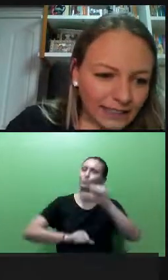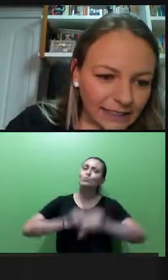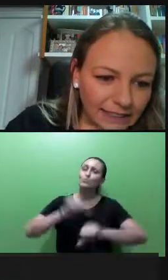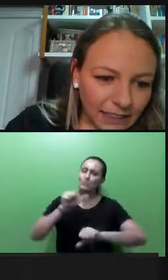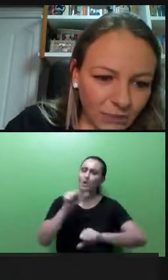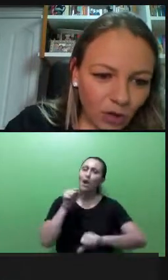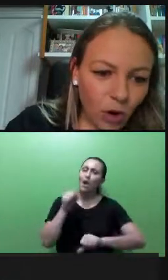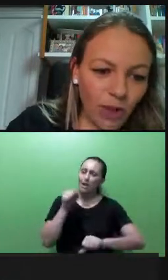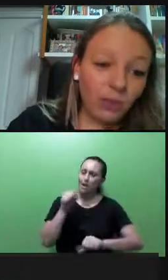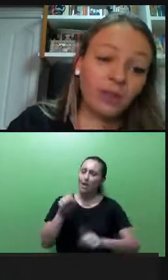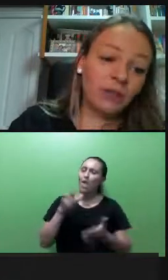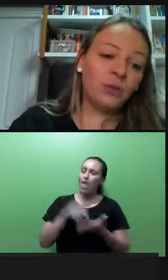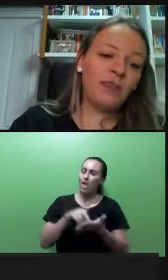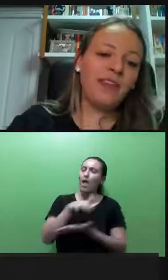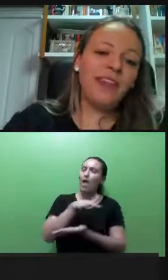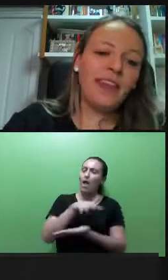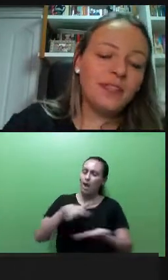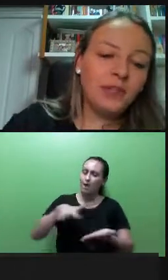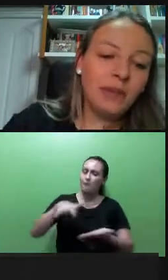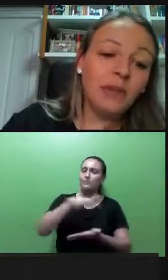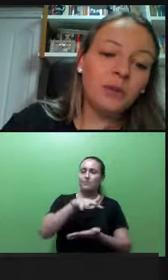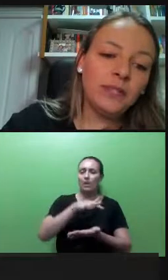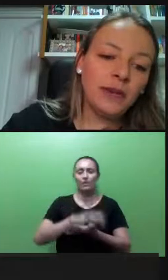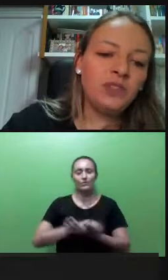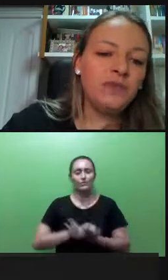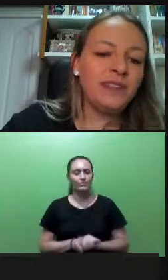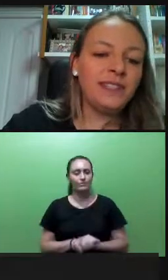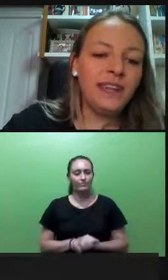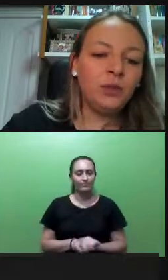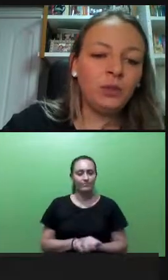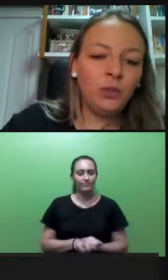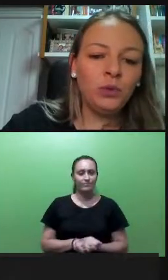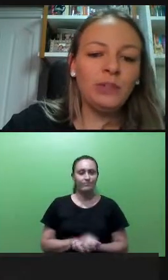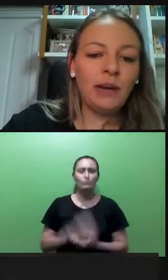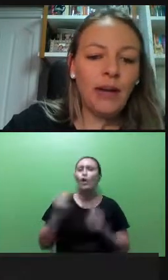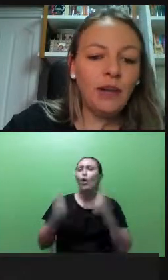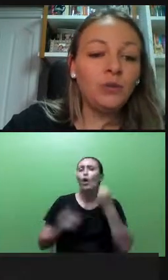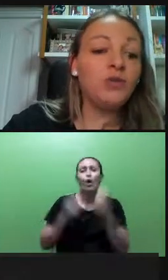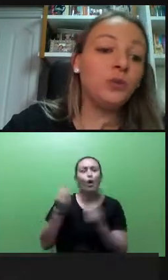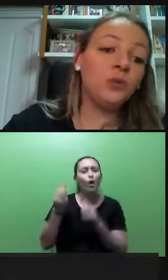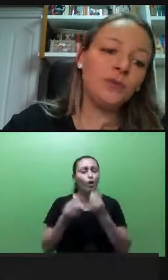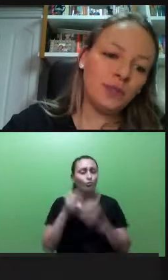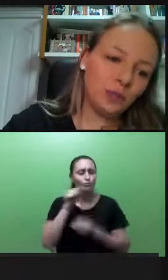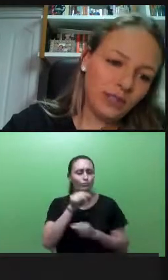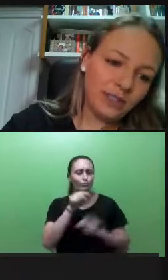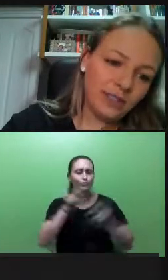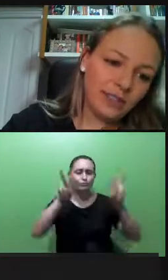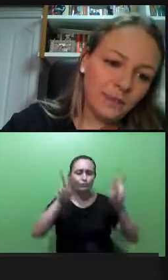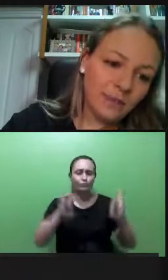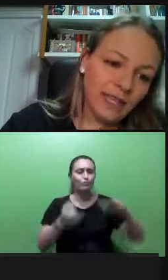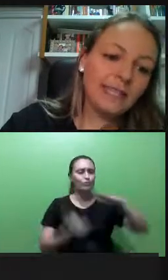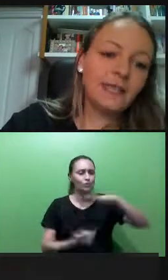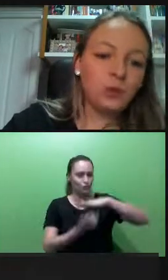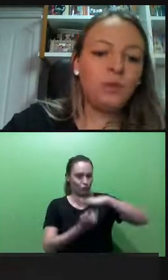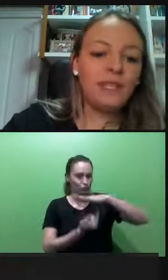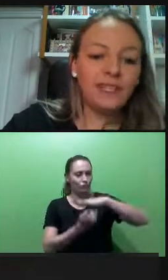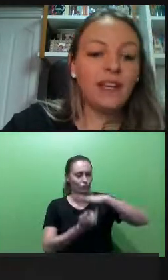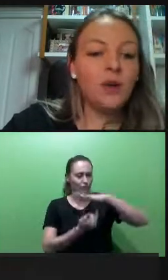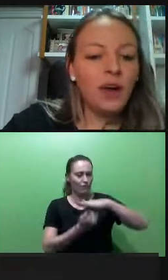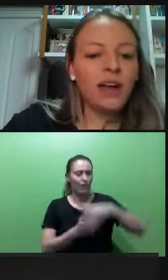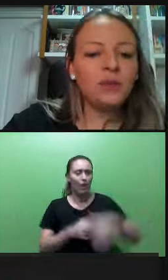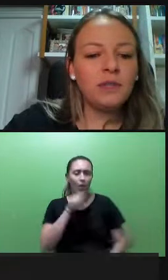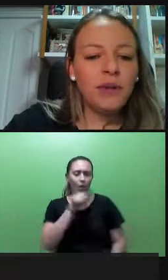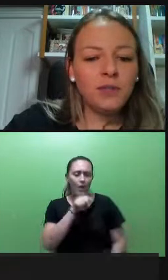A Ana. Como é abordado no IFRS o tema inclusão e diversidade no mundo do trabalho junto aos estudantes? Esse assunto